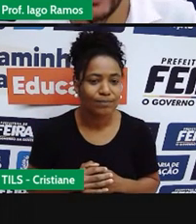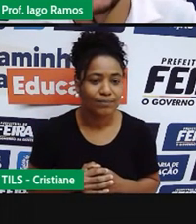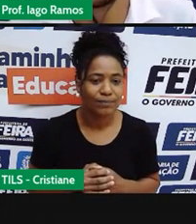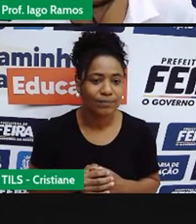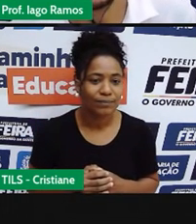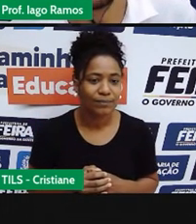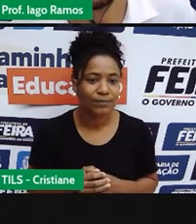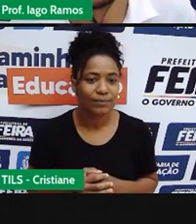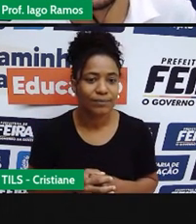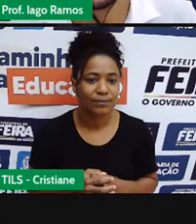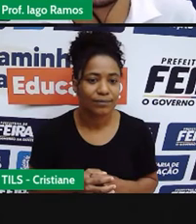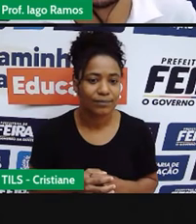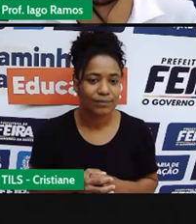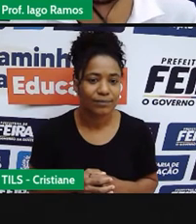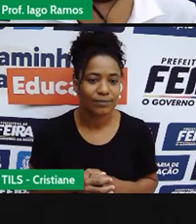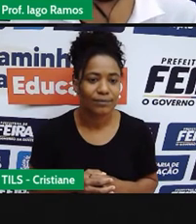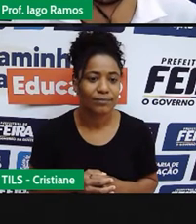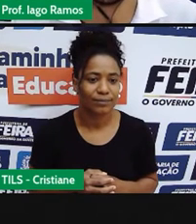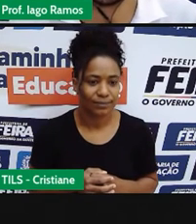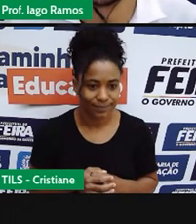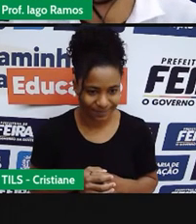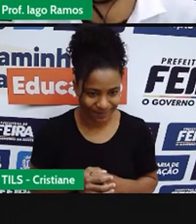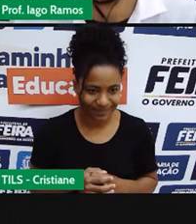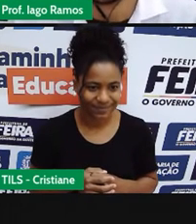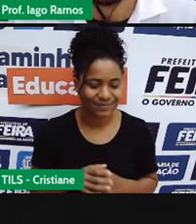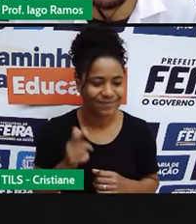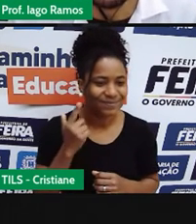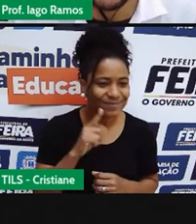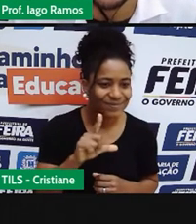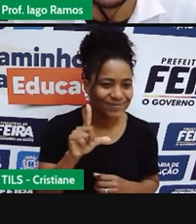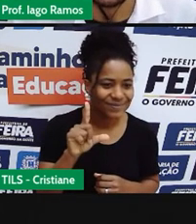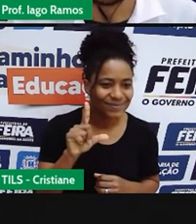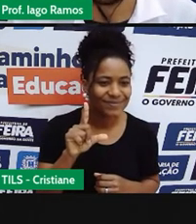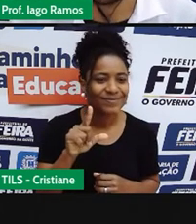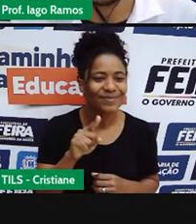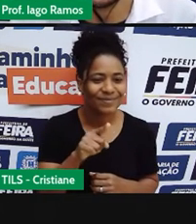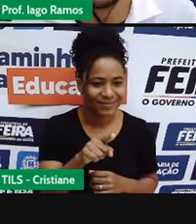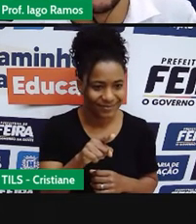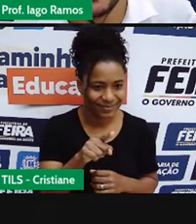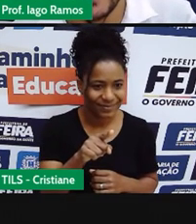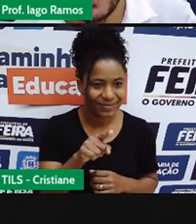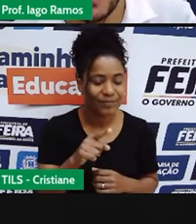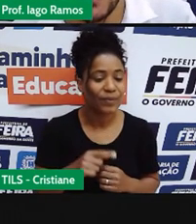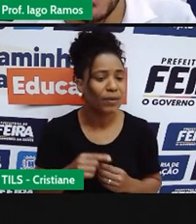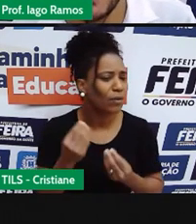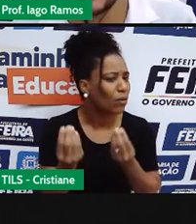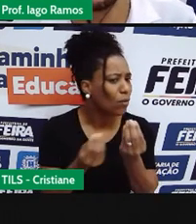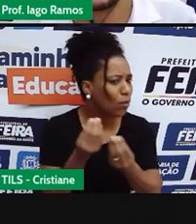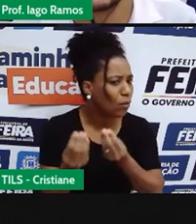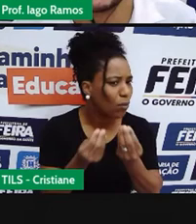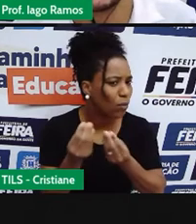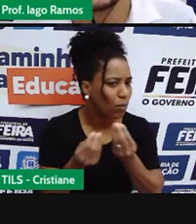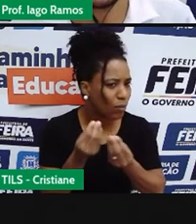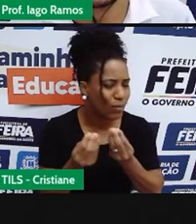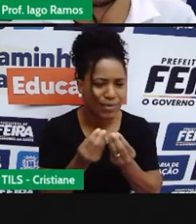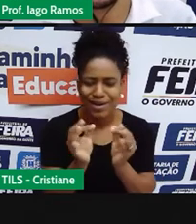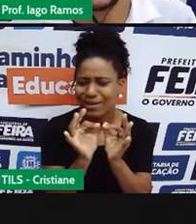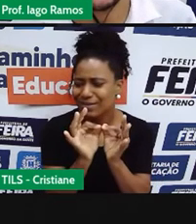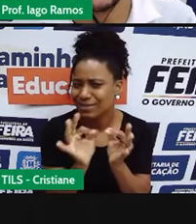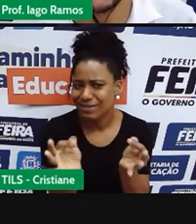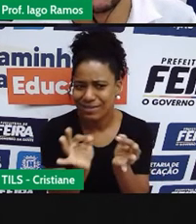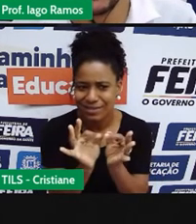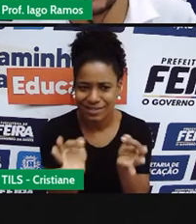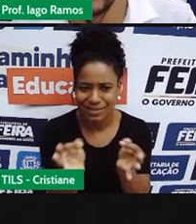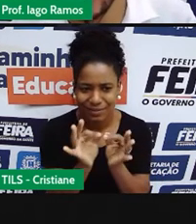Faltou aqui um igual. Pronto. Bom, e como é que a gente vai fazer isso? Simples. Se você